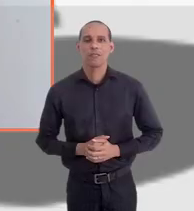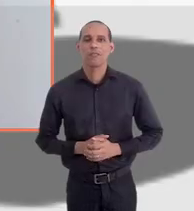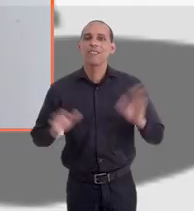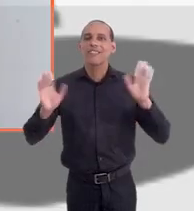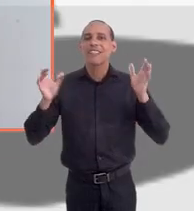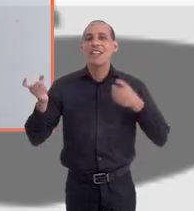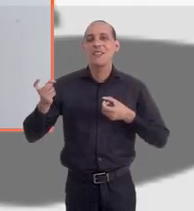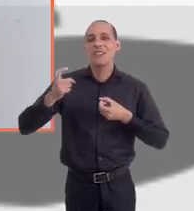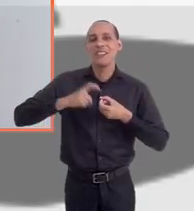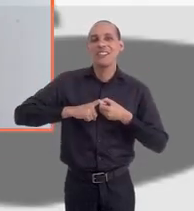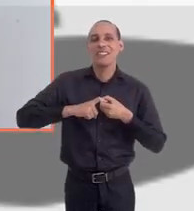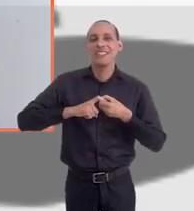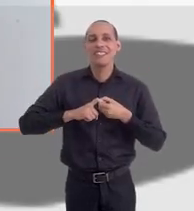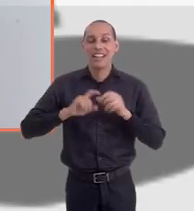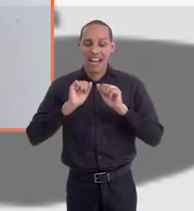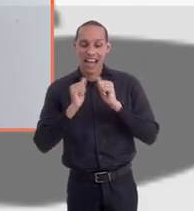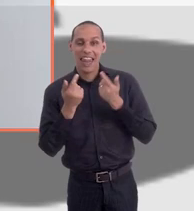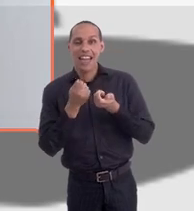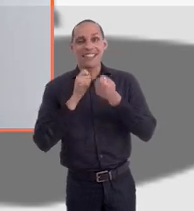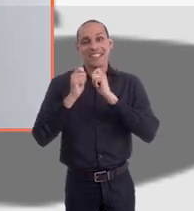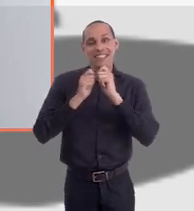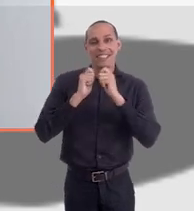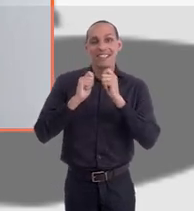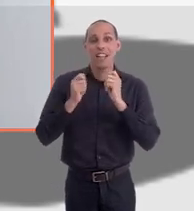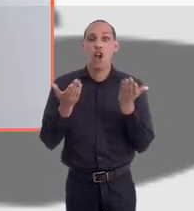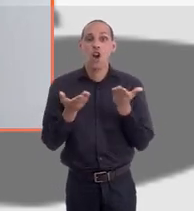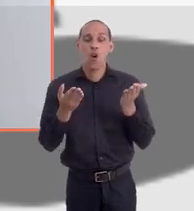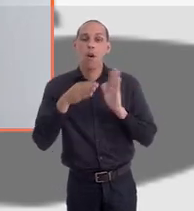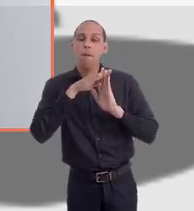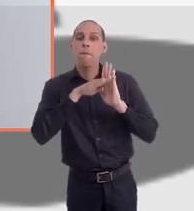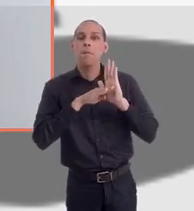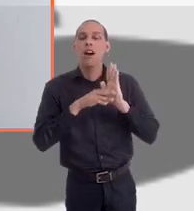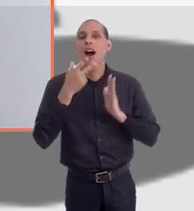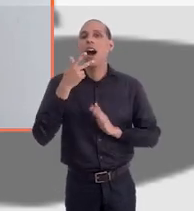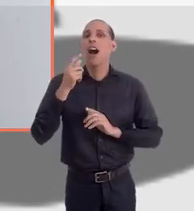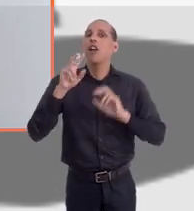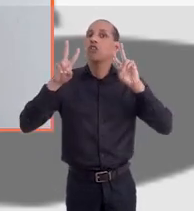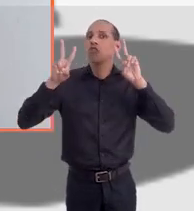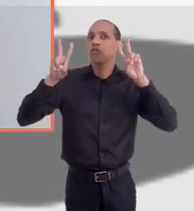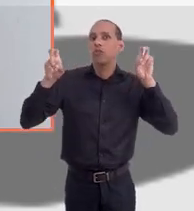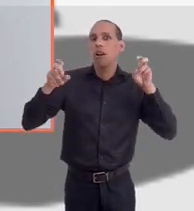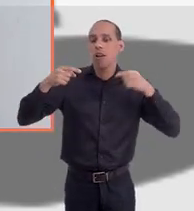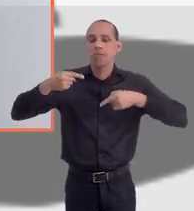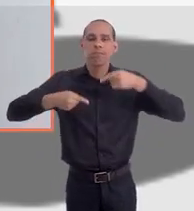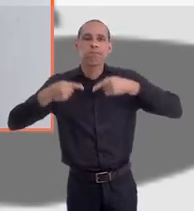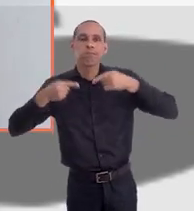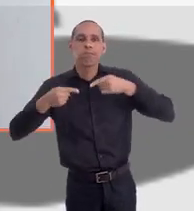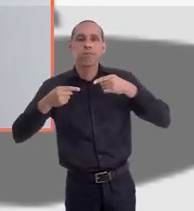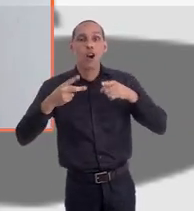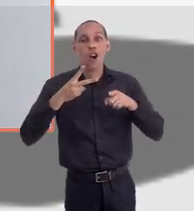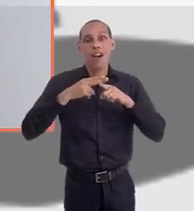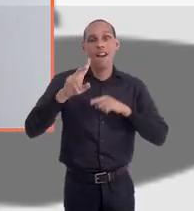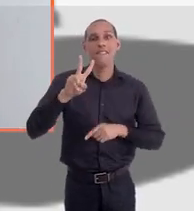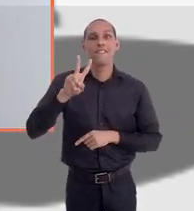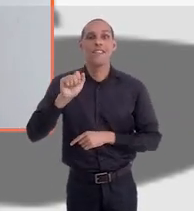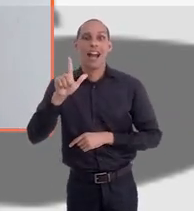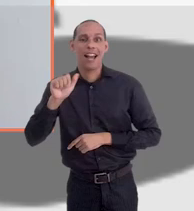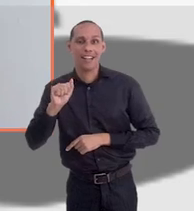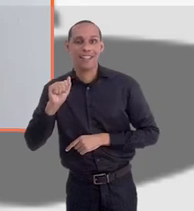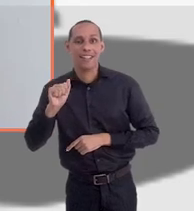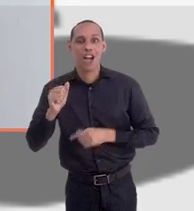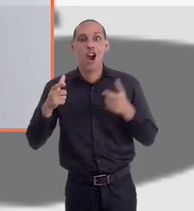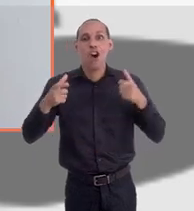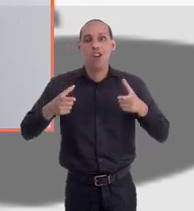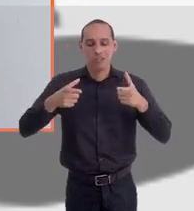Olá, estamos de volta com o Alerj Entrevista. No programa de hoje, falamos sobre os desafios para conquistar a tão sonhada